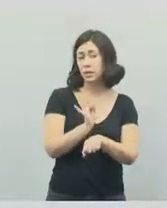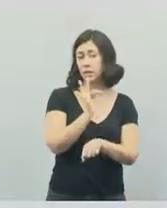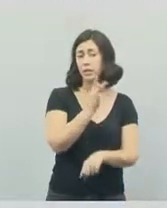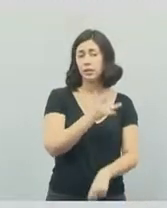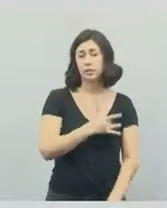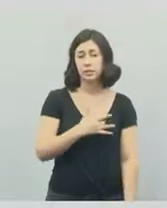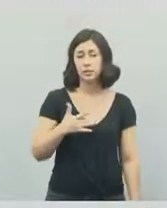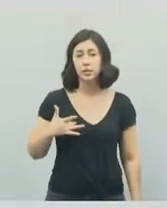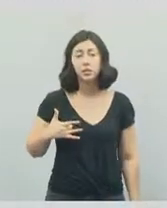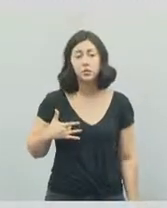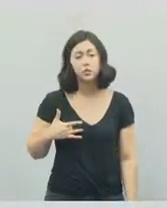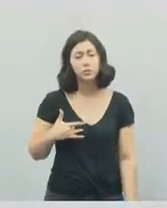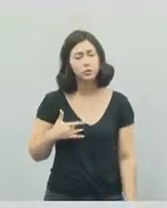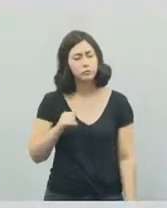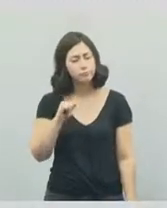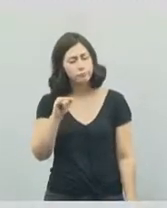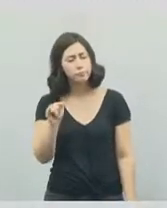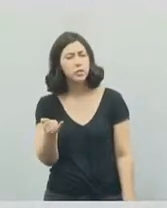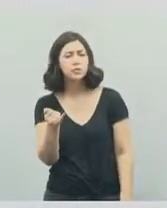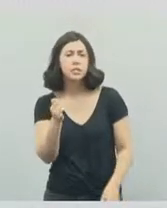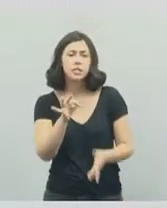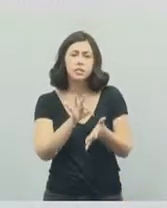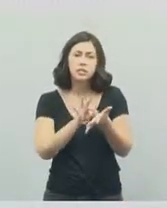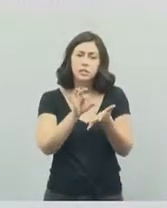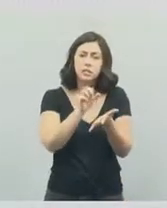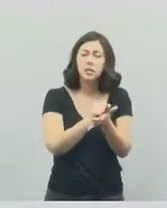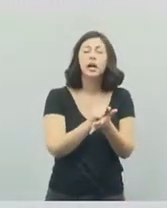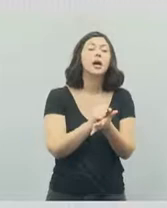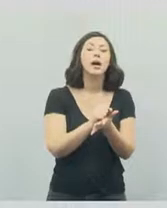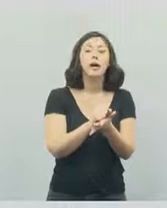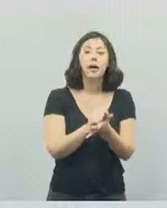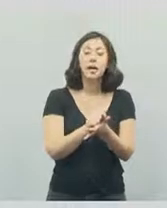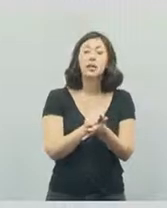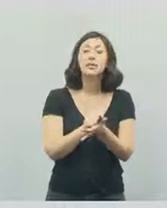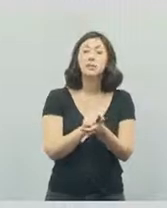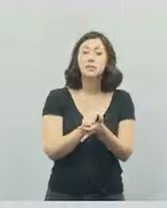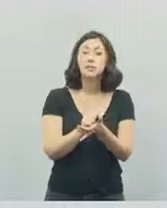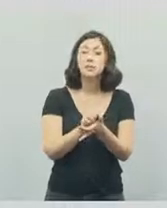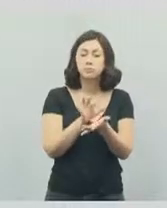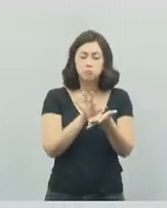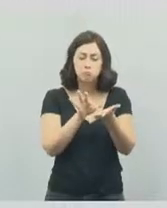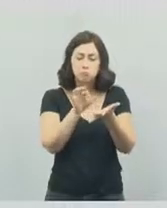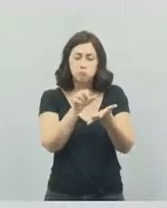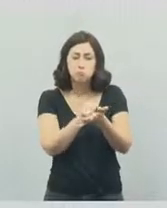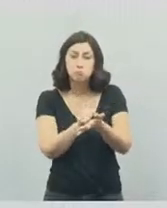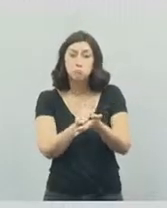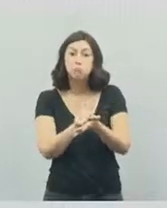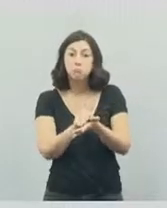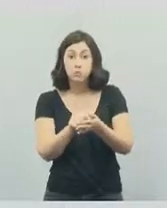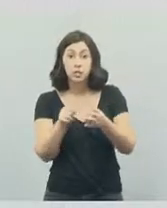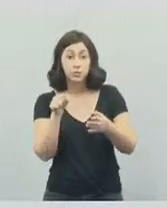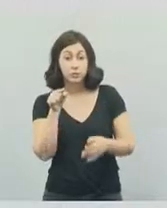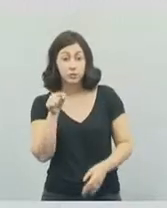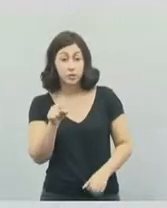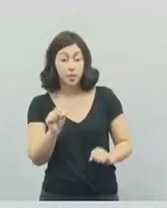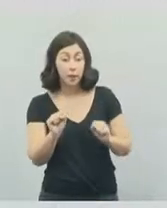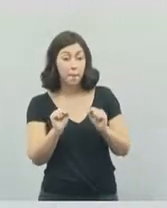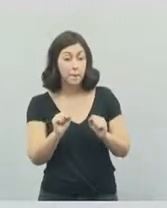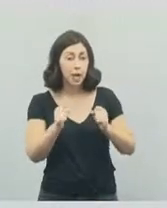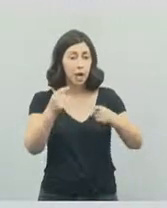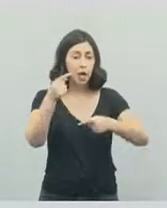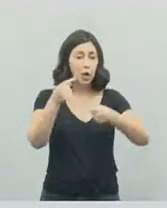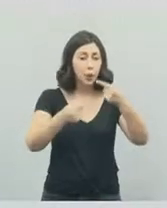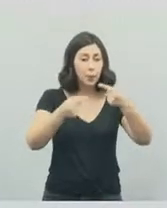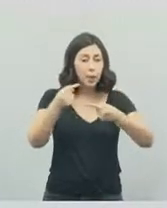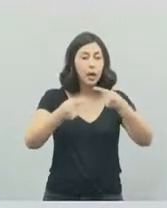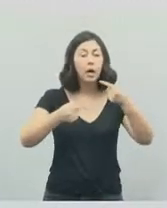Então, corra lá, gente, se inscreve no site, faz lá a sua inscrição, para você, então, poder disputar